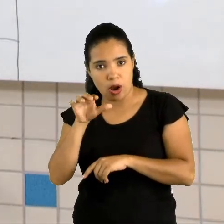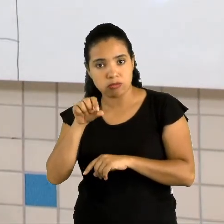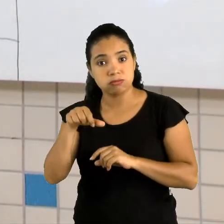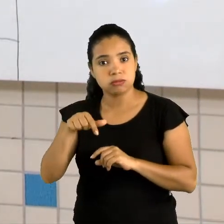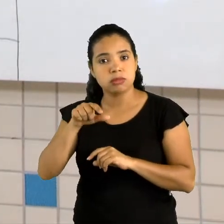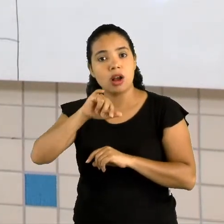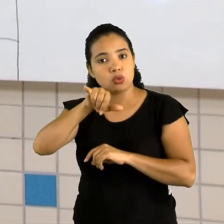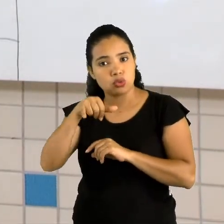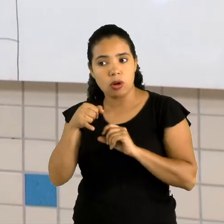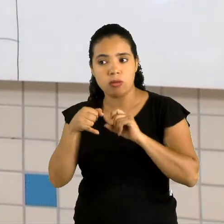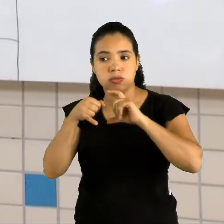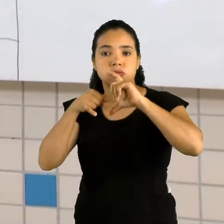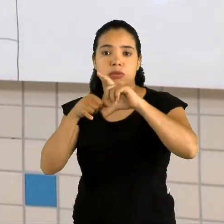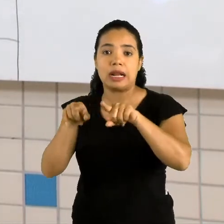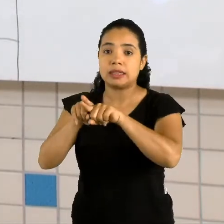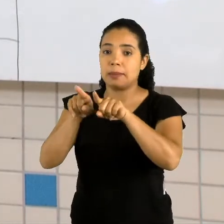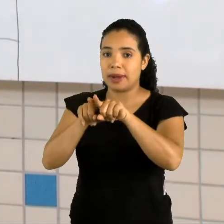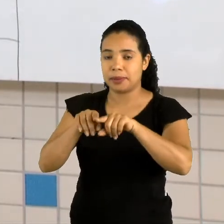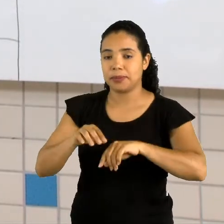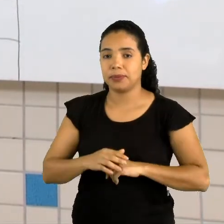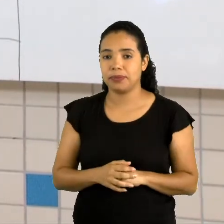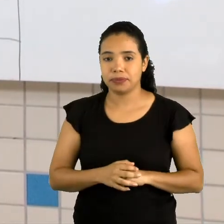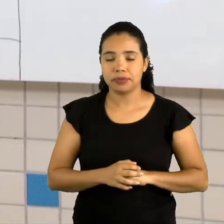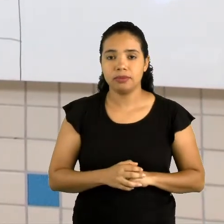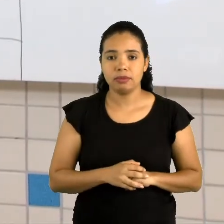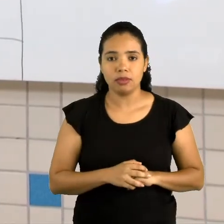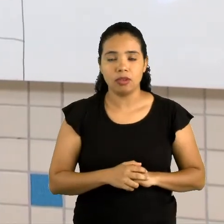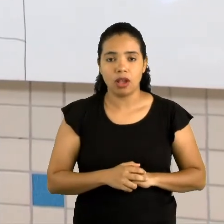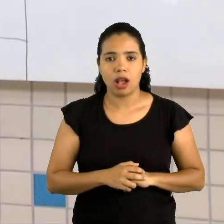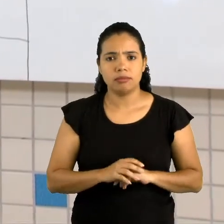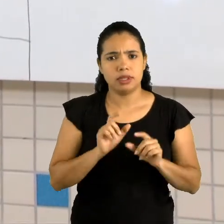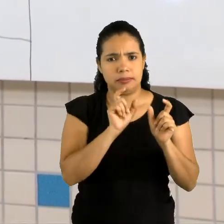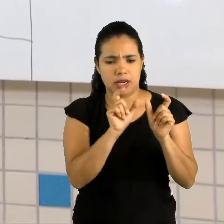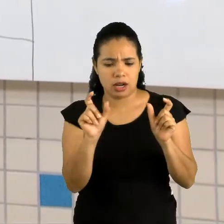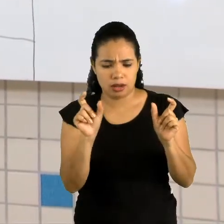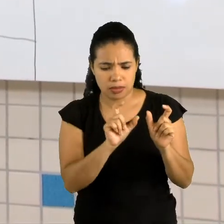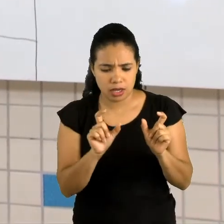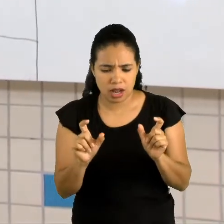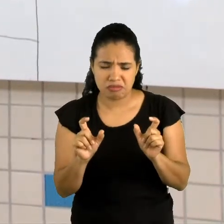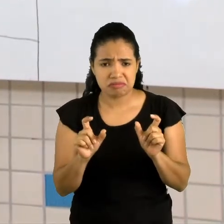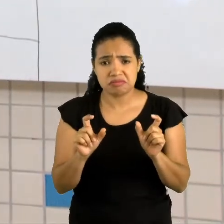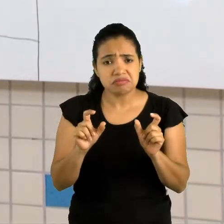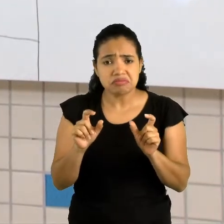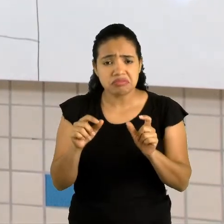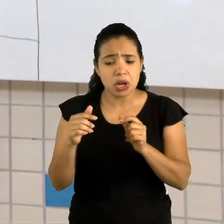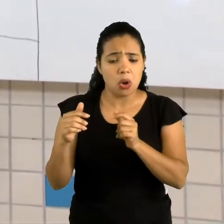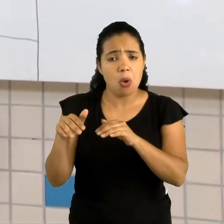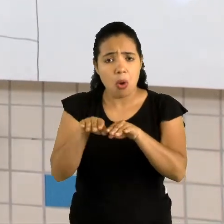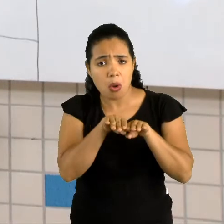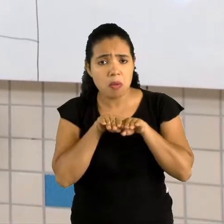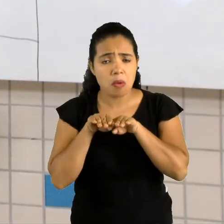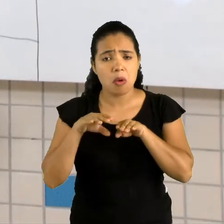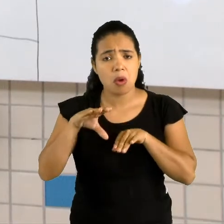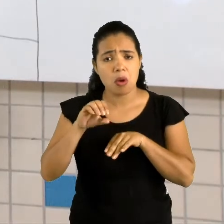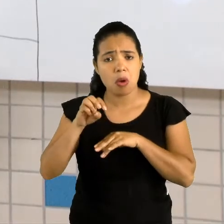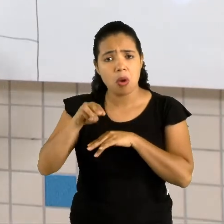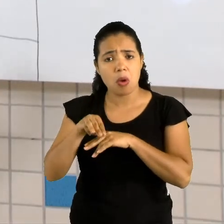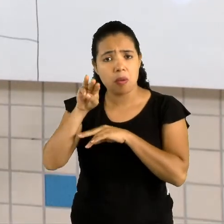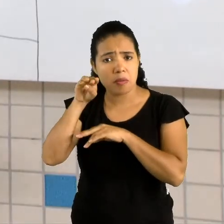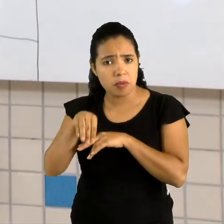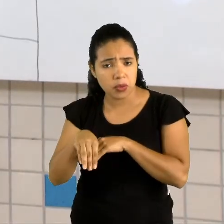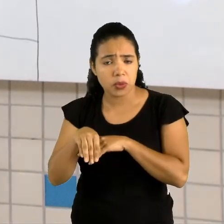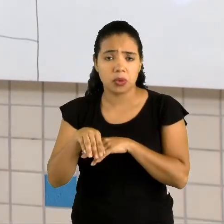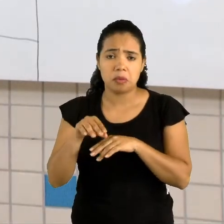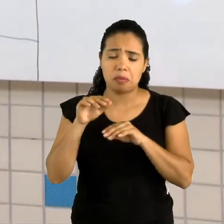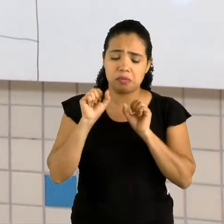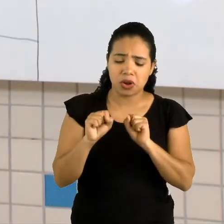palavras que são comunas, outras coisas, que você pode chamar para